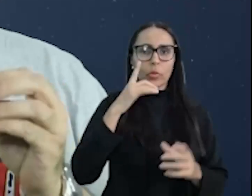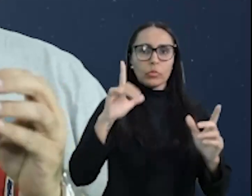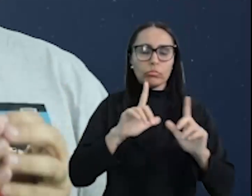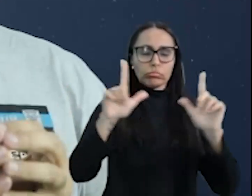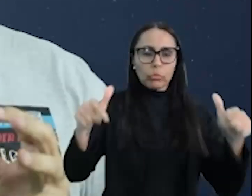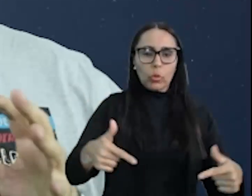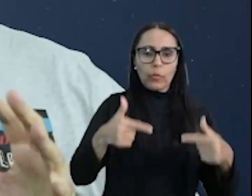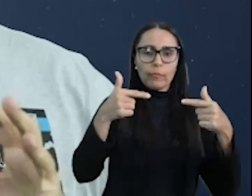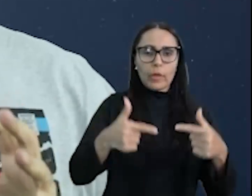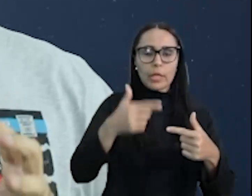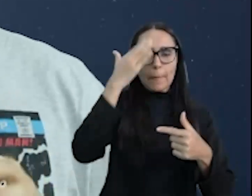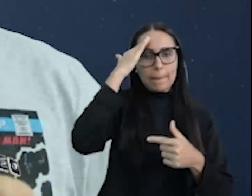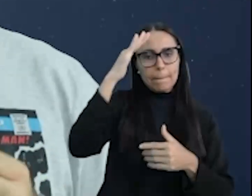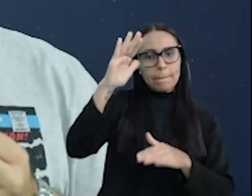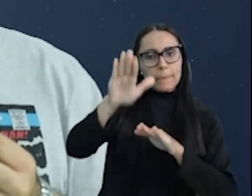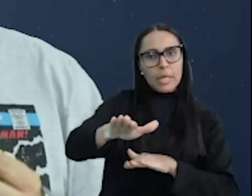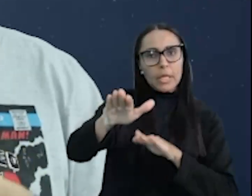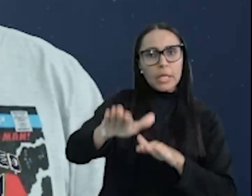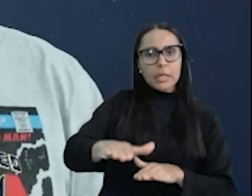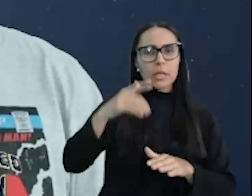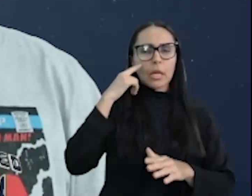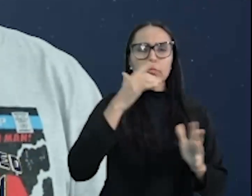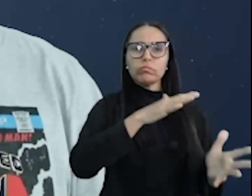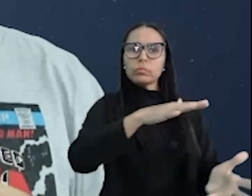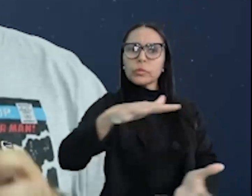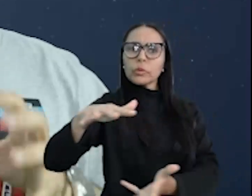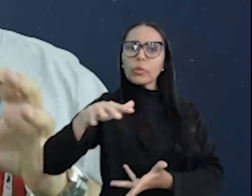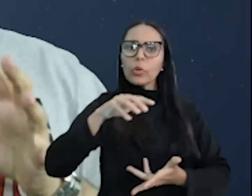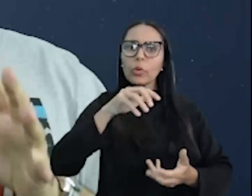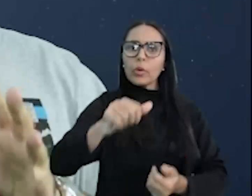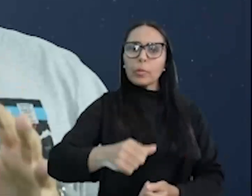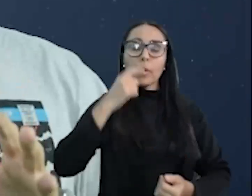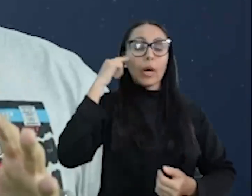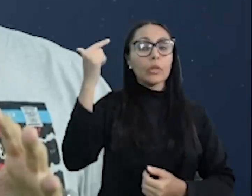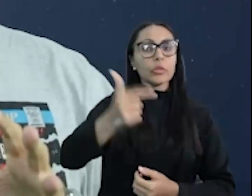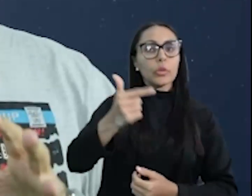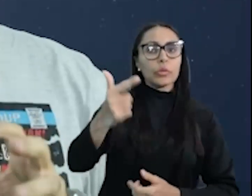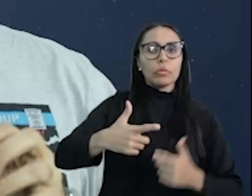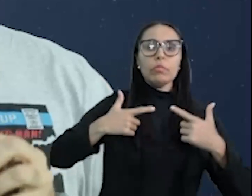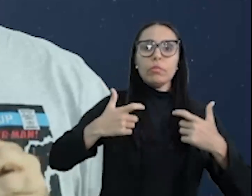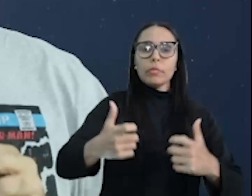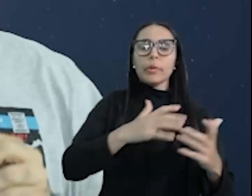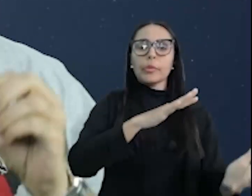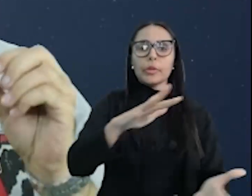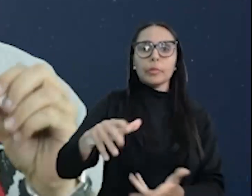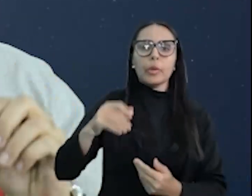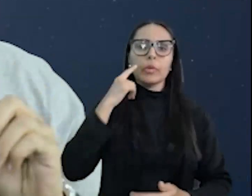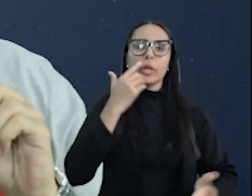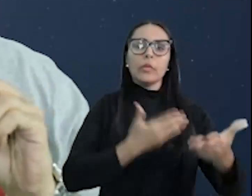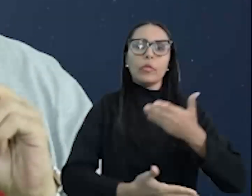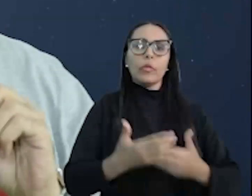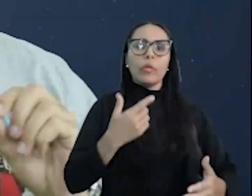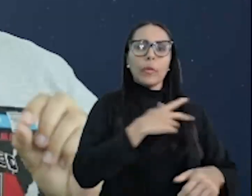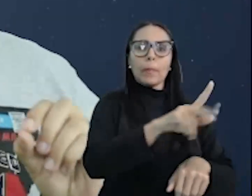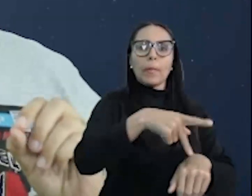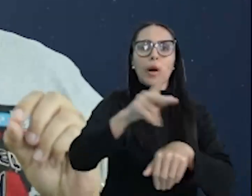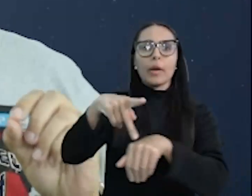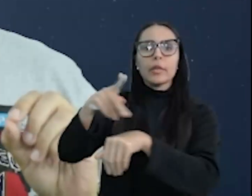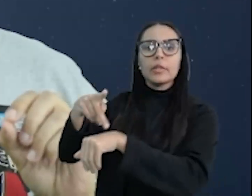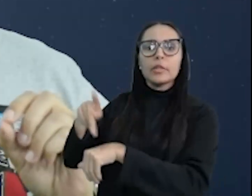foi um conflito militar de escala global. A Segunda Guerra Mundial envolveu nações de